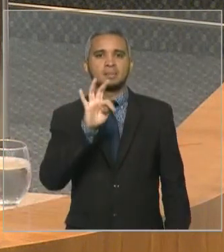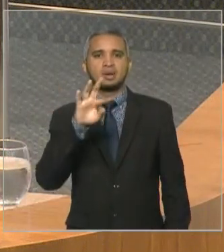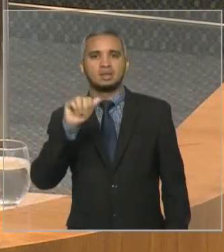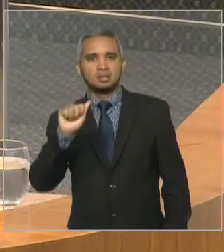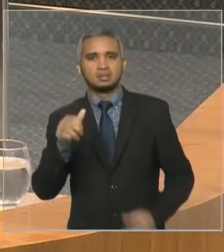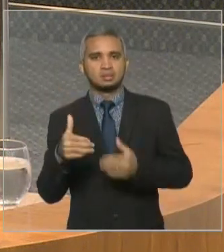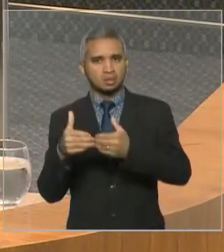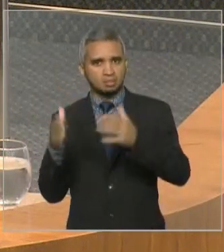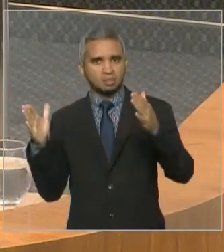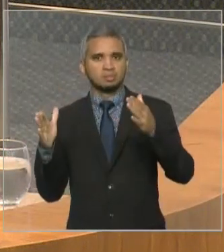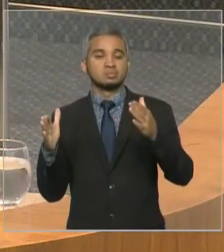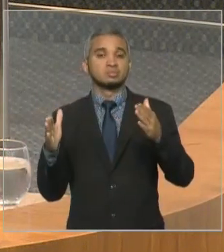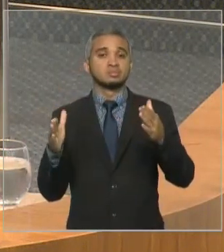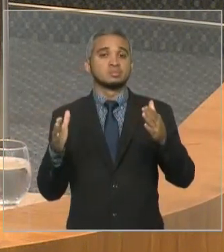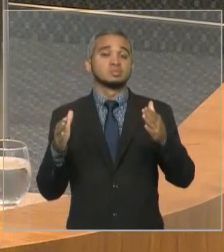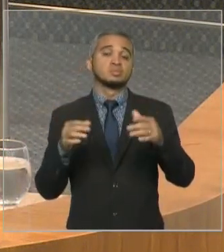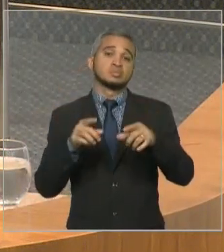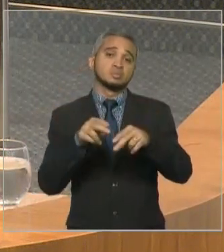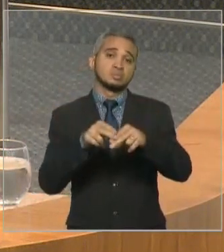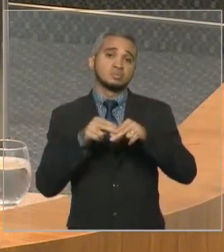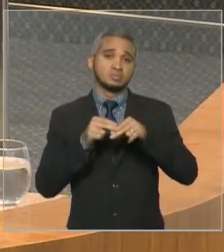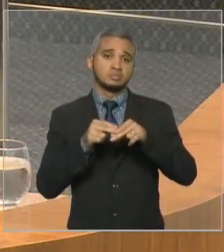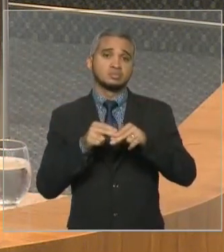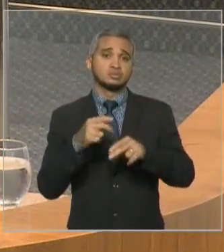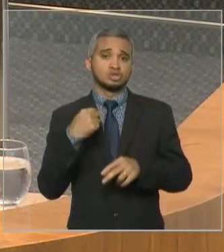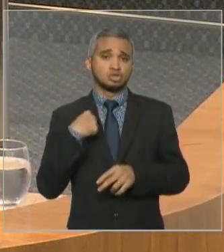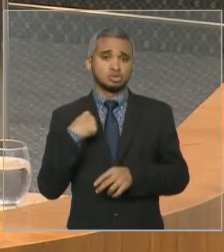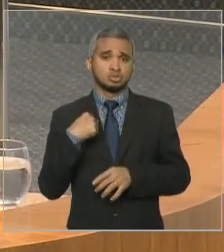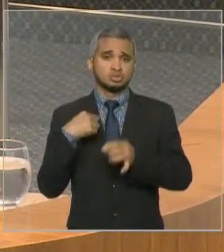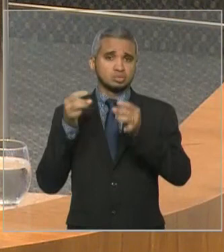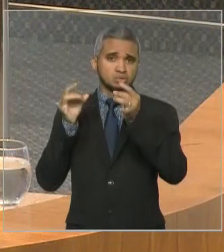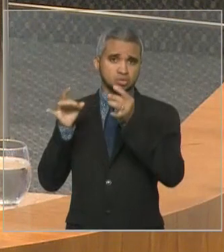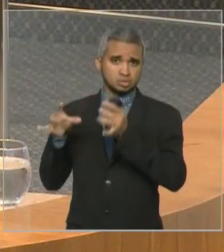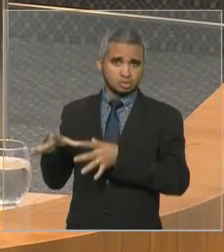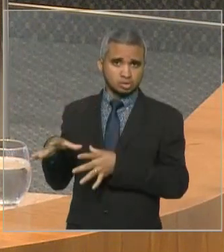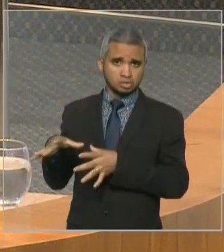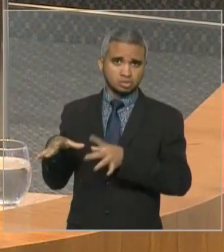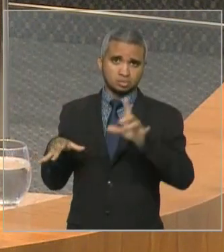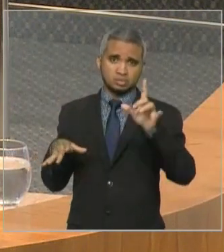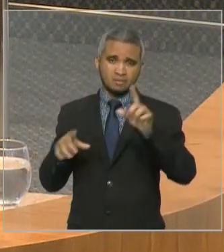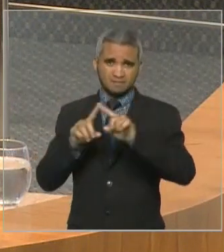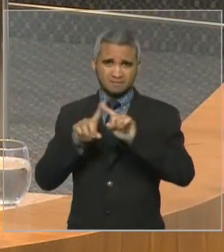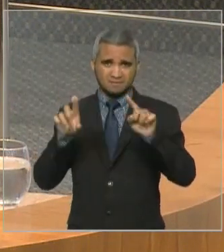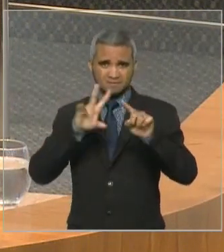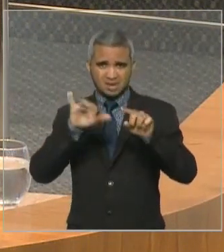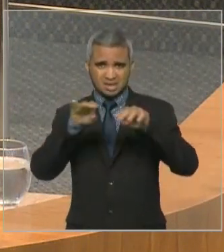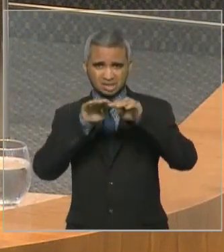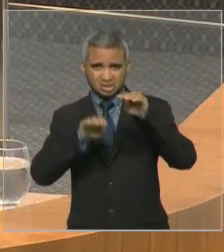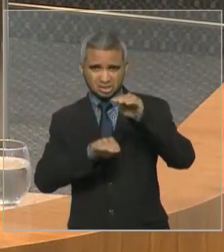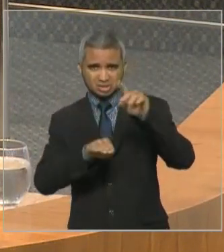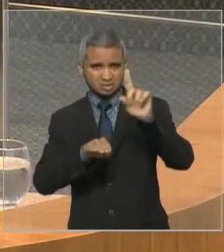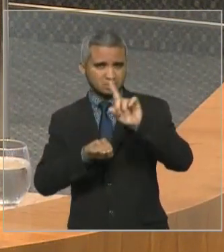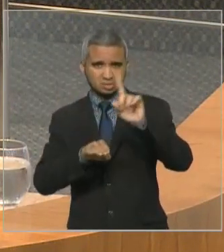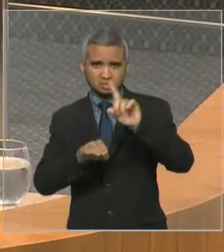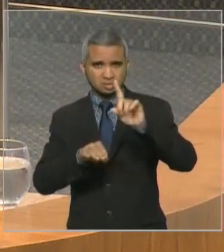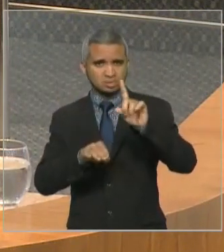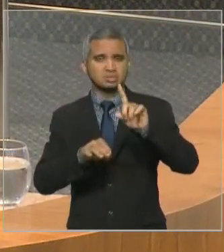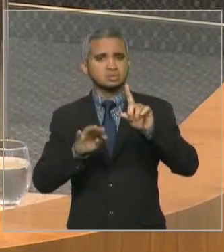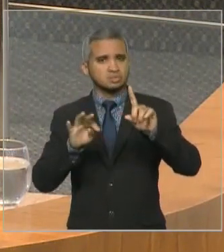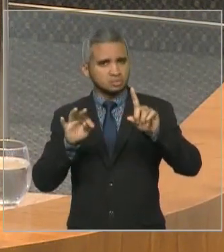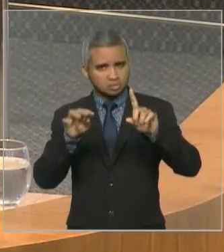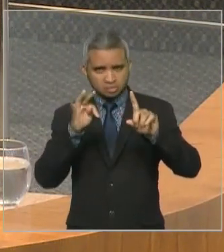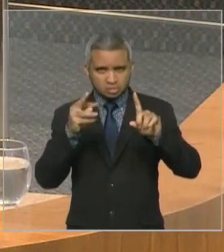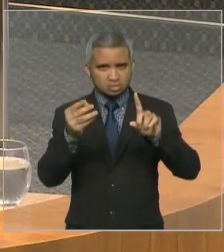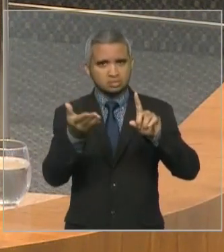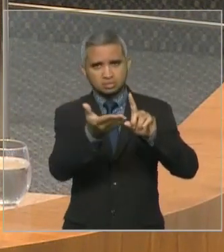que a minha saída também não diminui o grau de experiência que esta Casa tem, porque tem, em Exª,